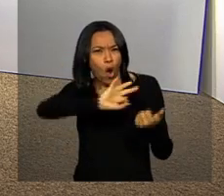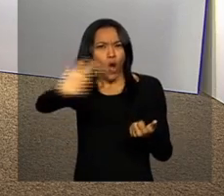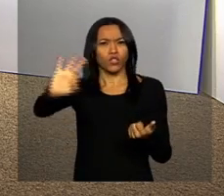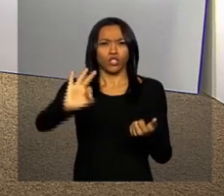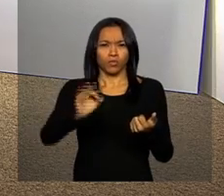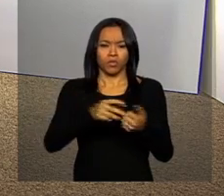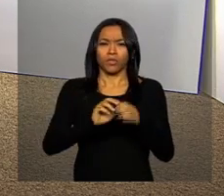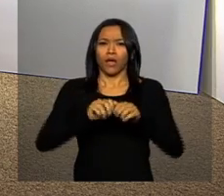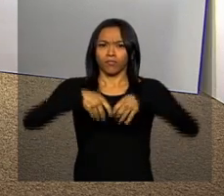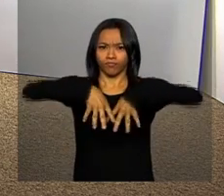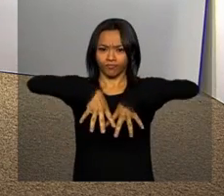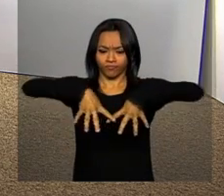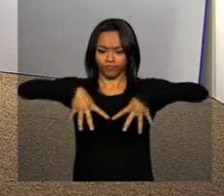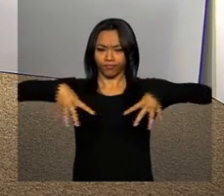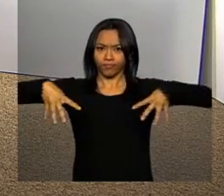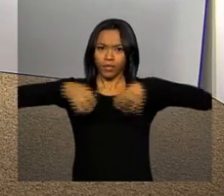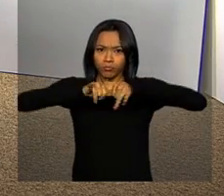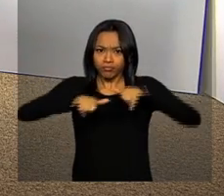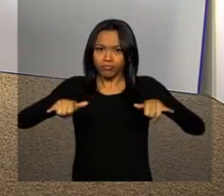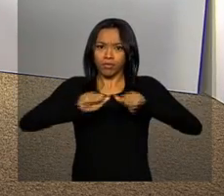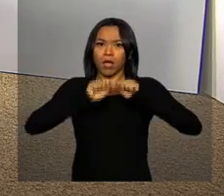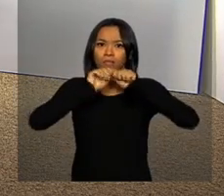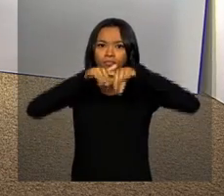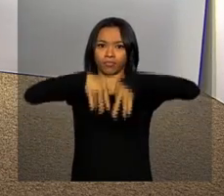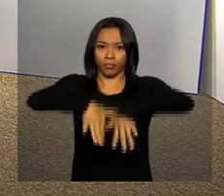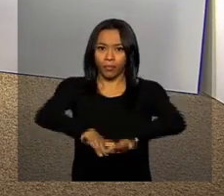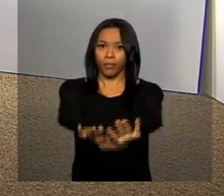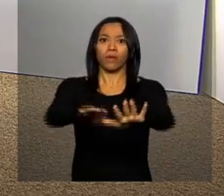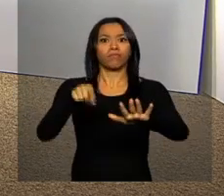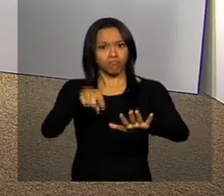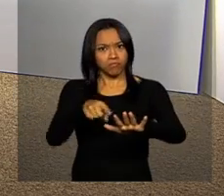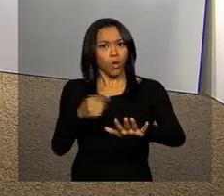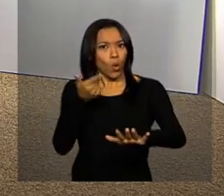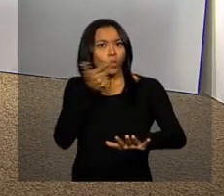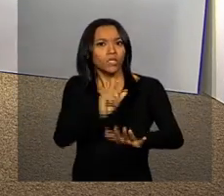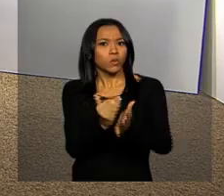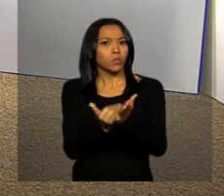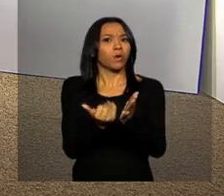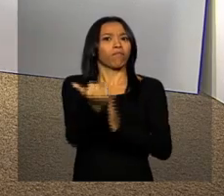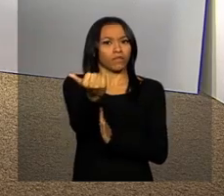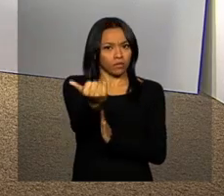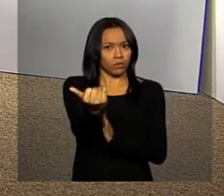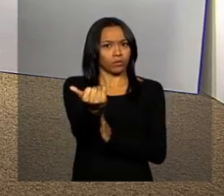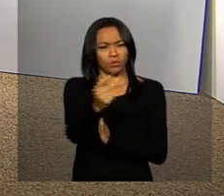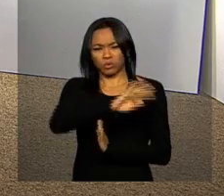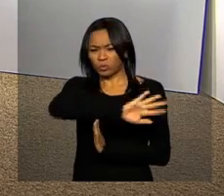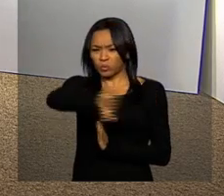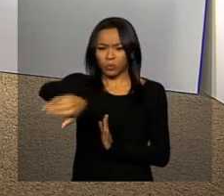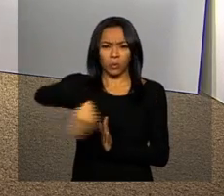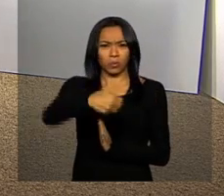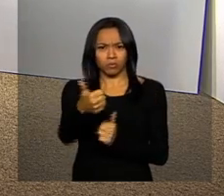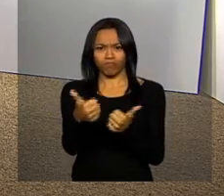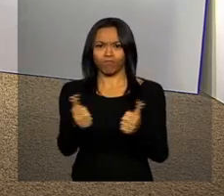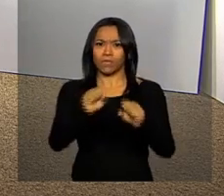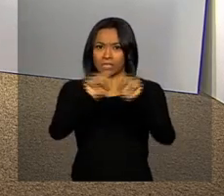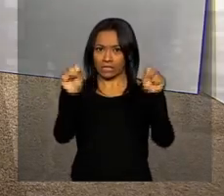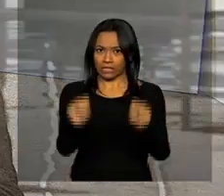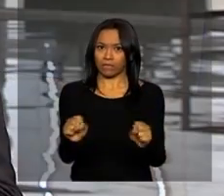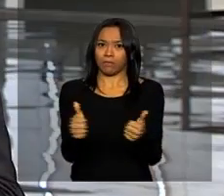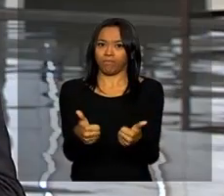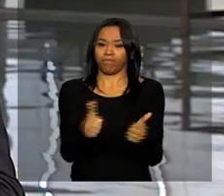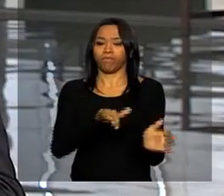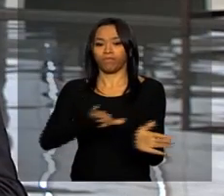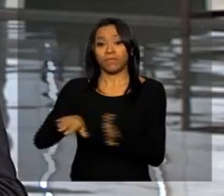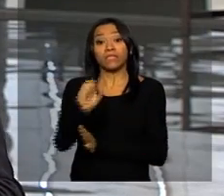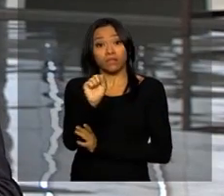usina de Itaipu ajudou nesse crescimento, mas teve também um avanço de todo o sistema, né Leandro? Isso mesmo,